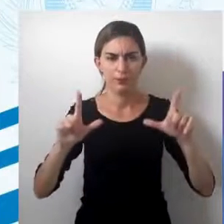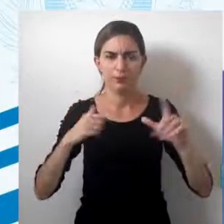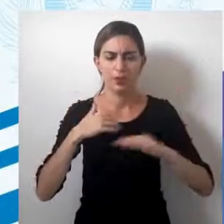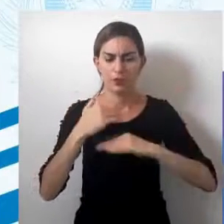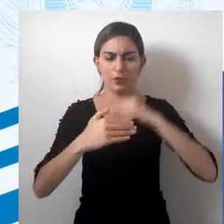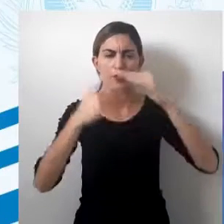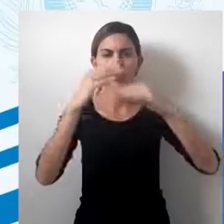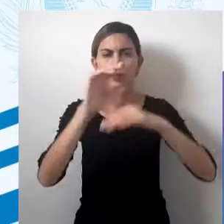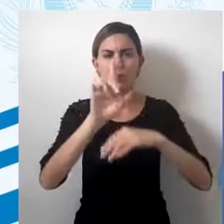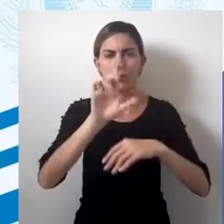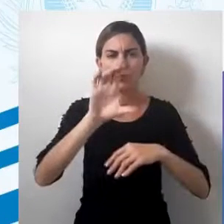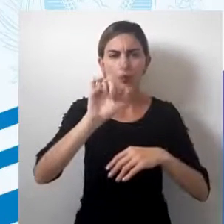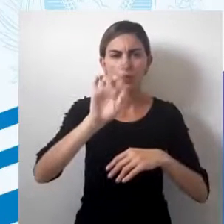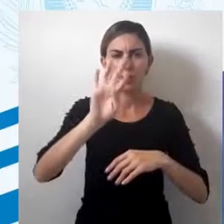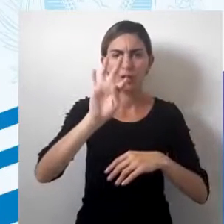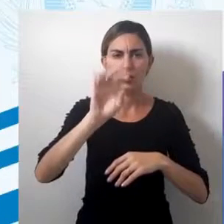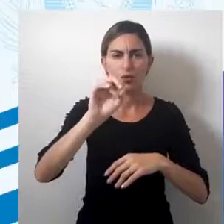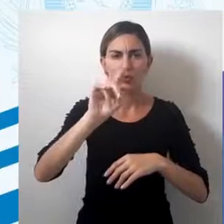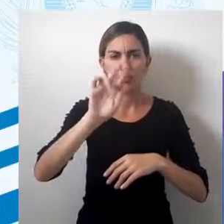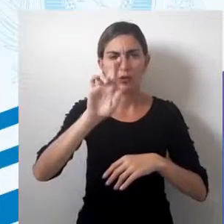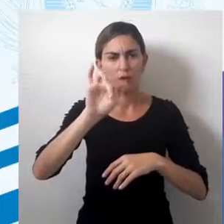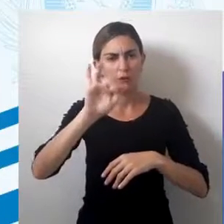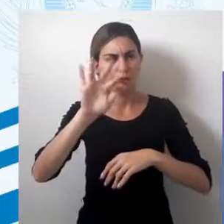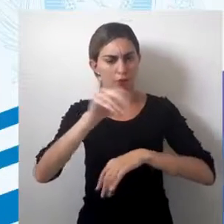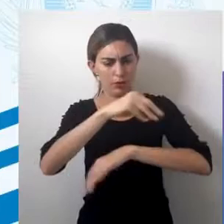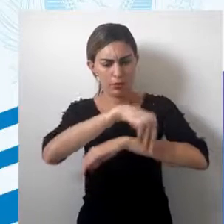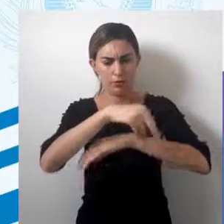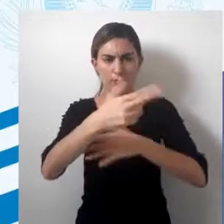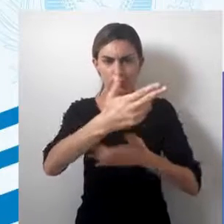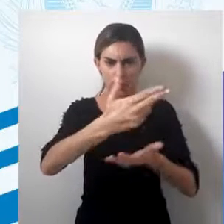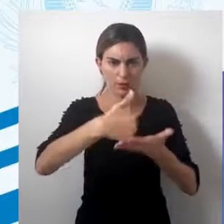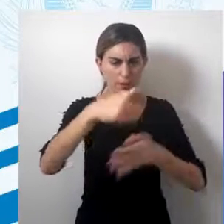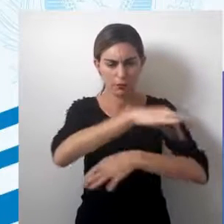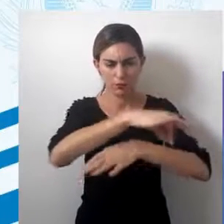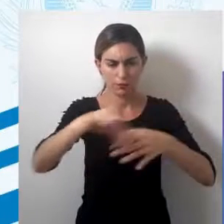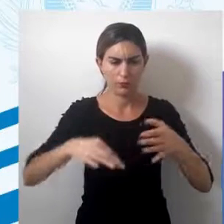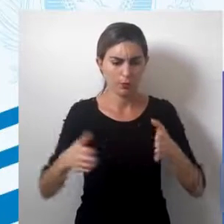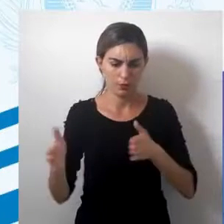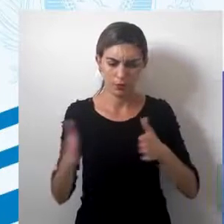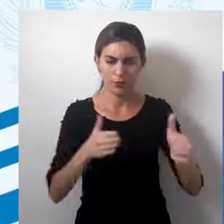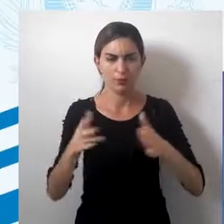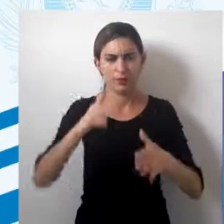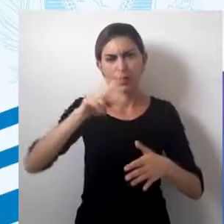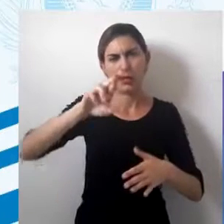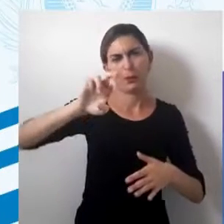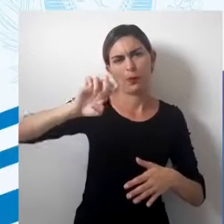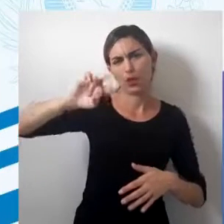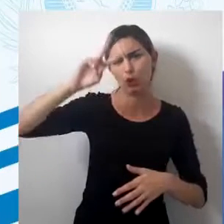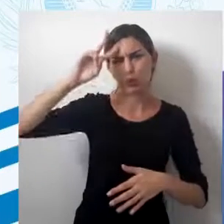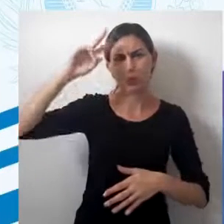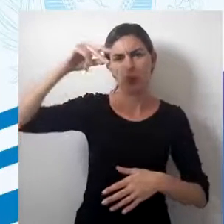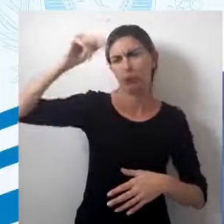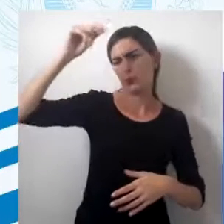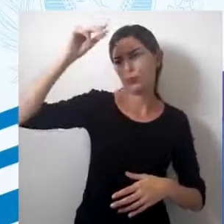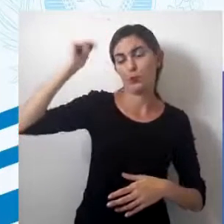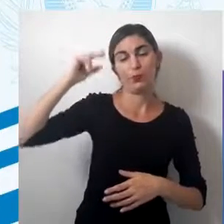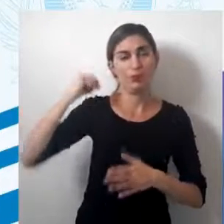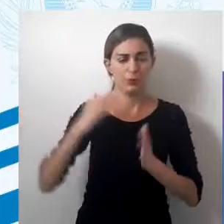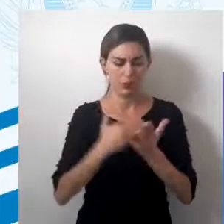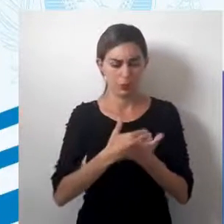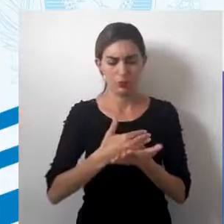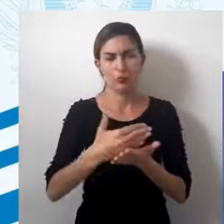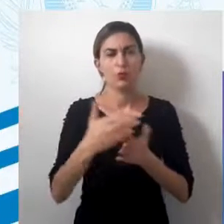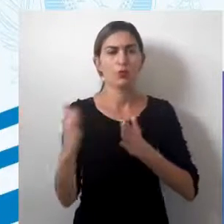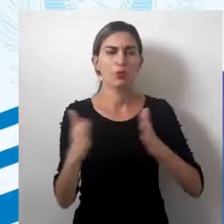a evolução da cartografia, dentro dos seus períodos, na pré-história, inicialmente, ela